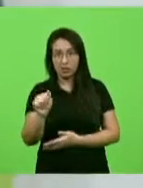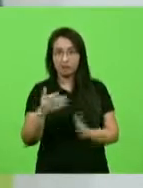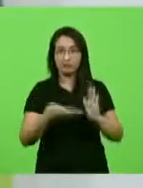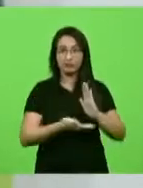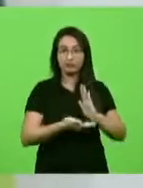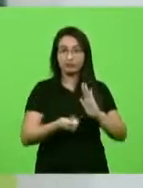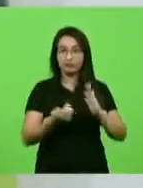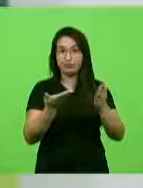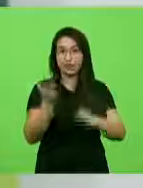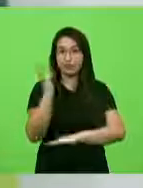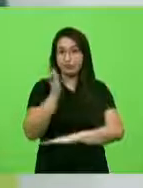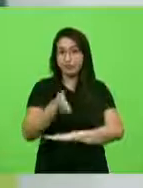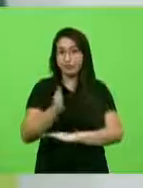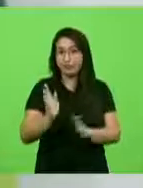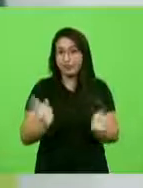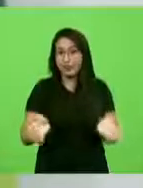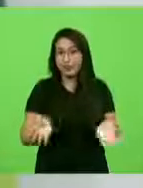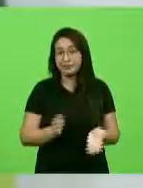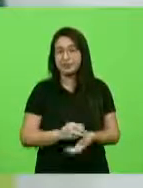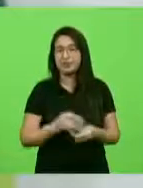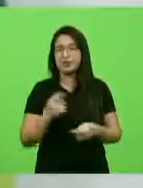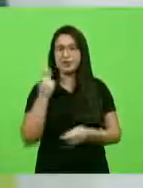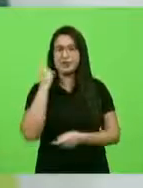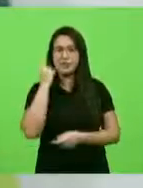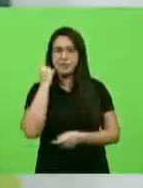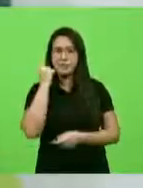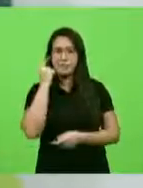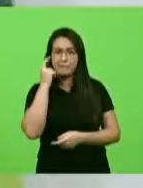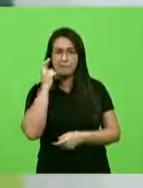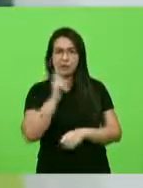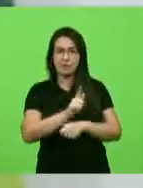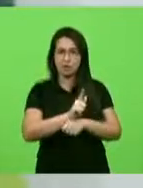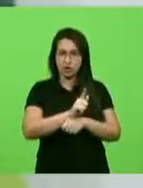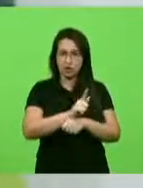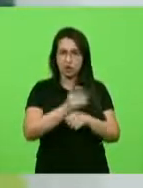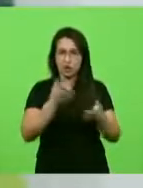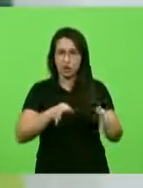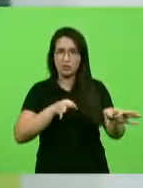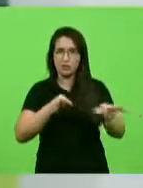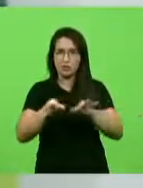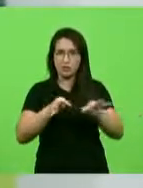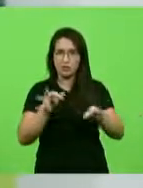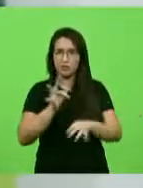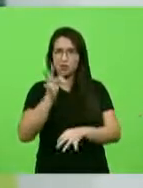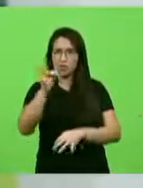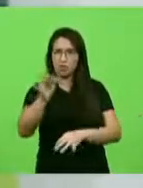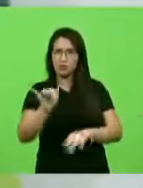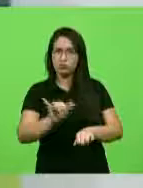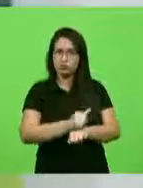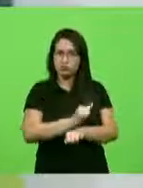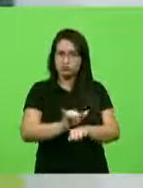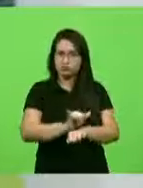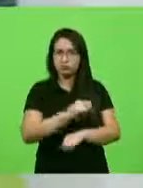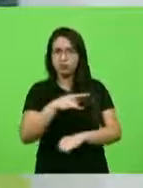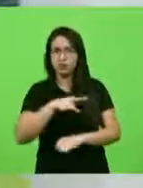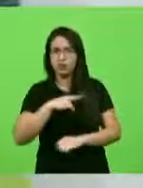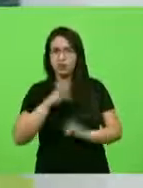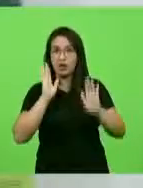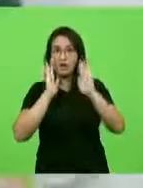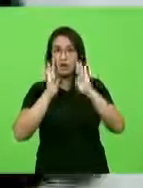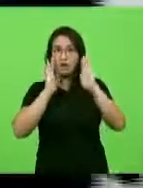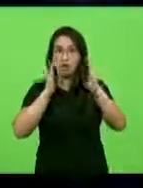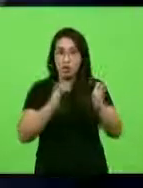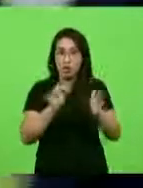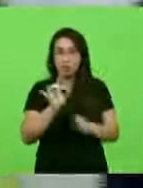então quando você tem um gestor que pensa lá na frente trabalha com planejamento estratégico não está focado único e